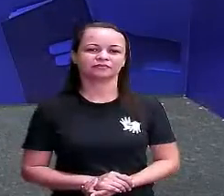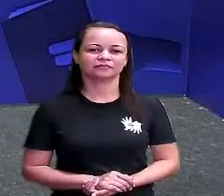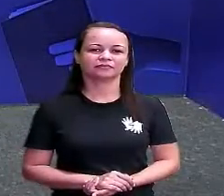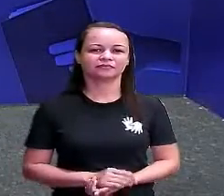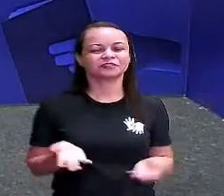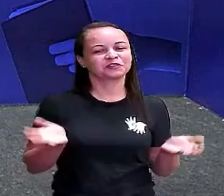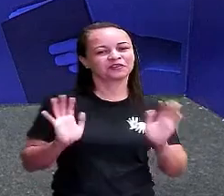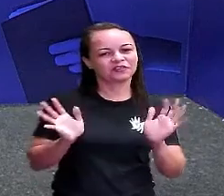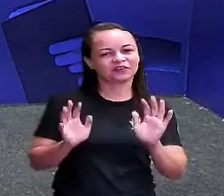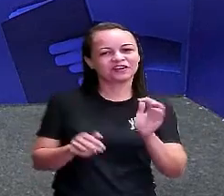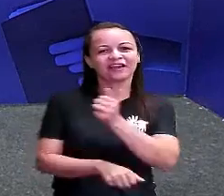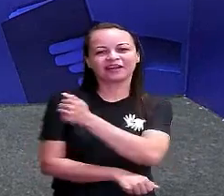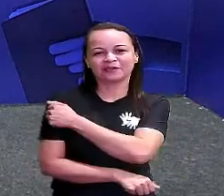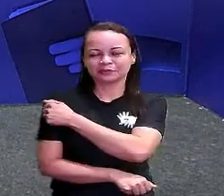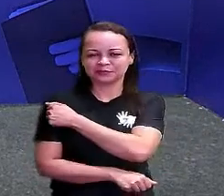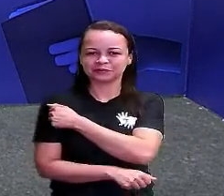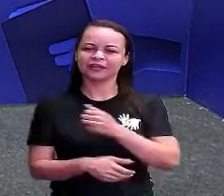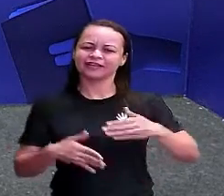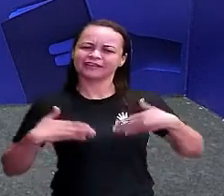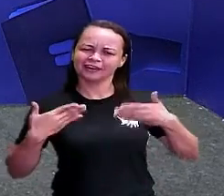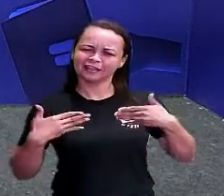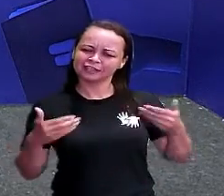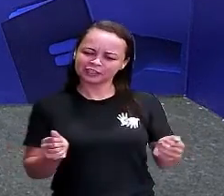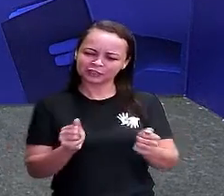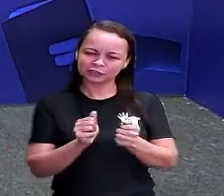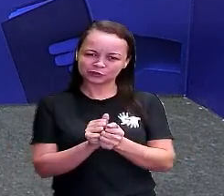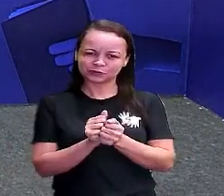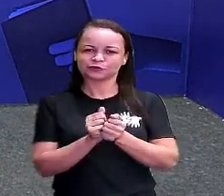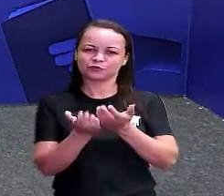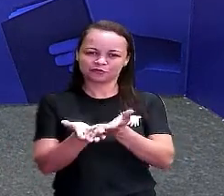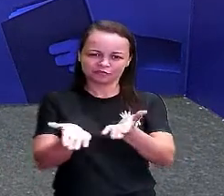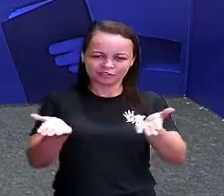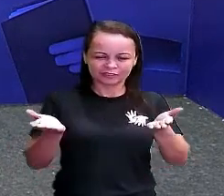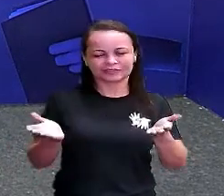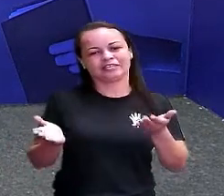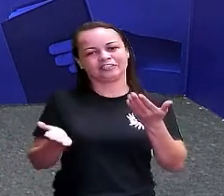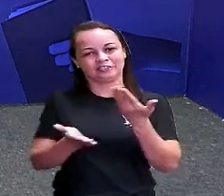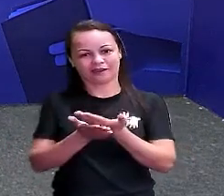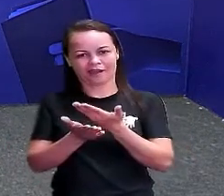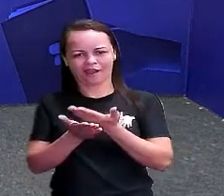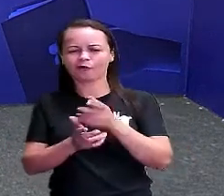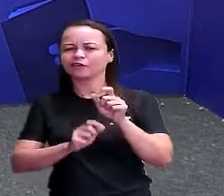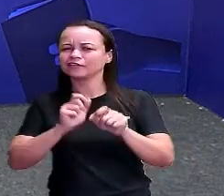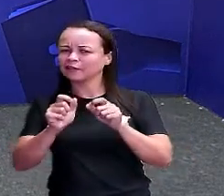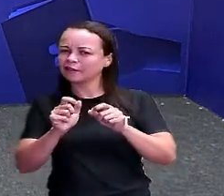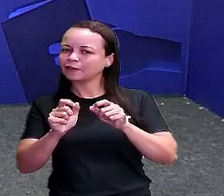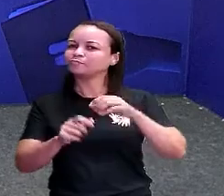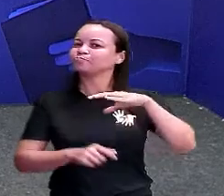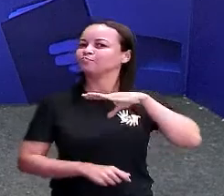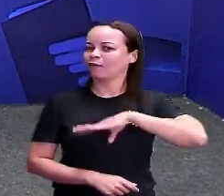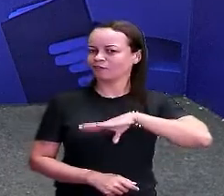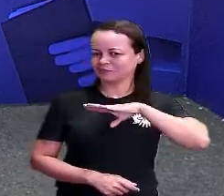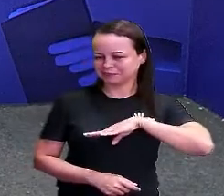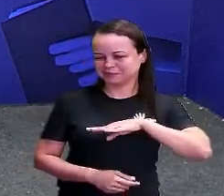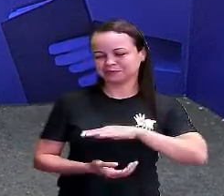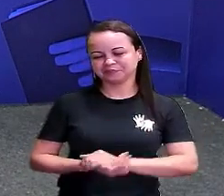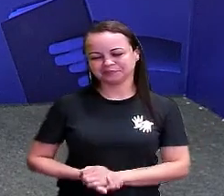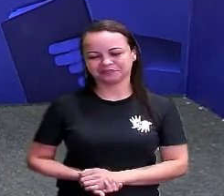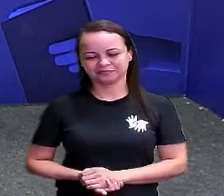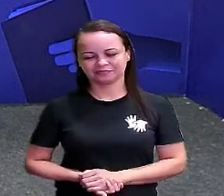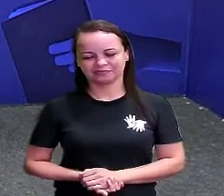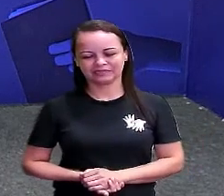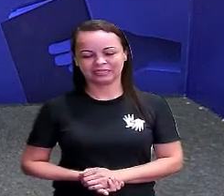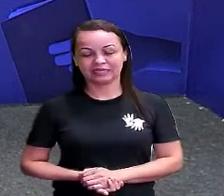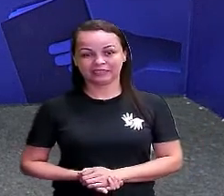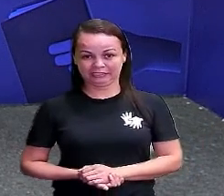Olá, queridos alunos! Que alegria estar aqui com vocês em mais uma aula de língua portuguesa. E aí, preparados para